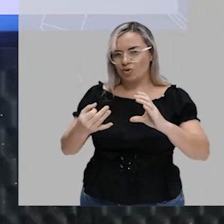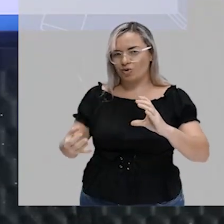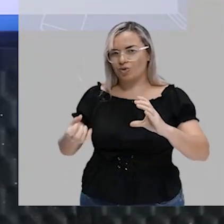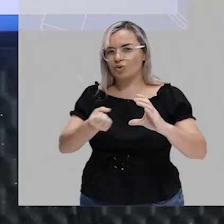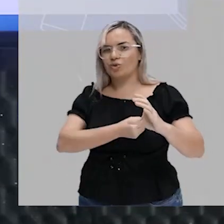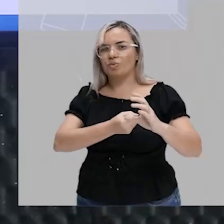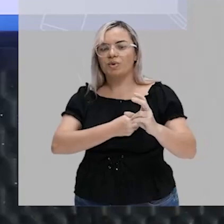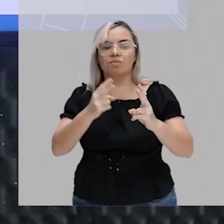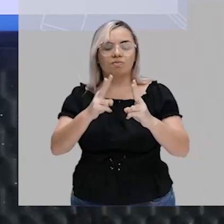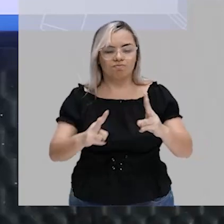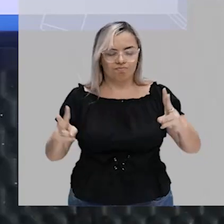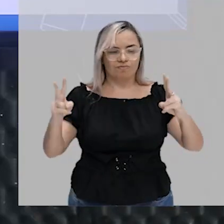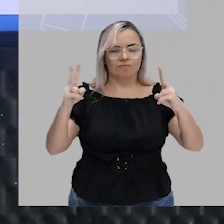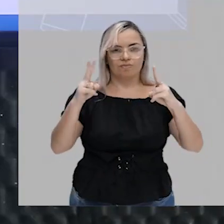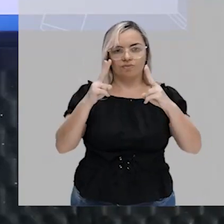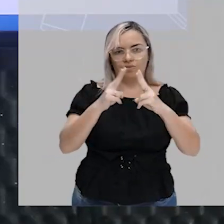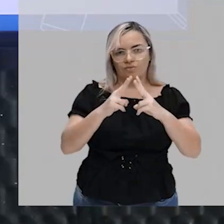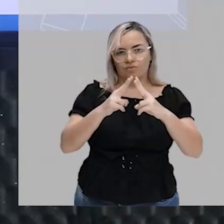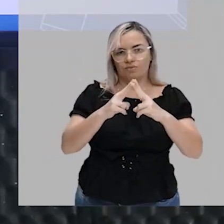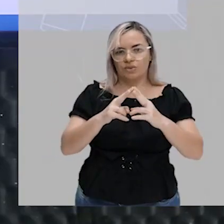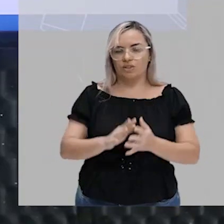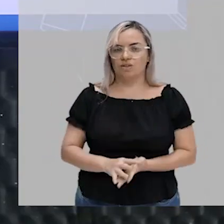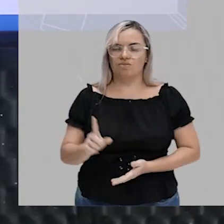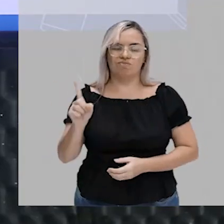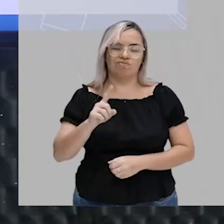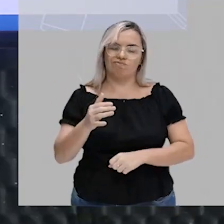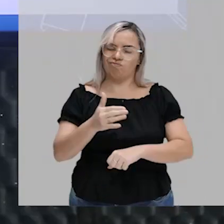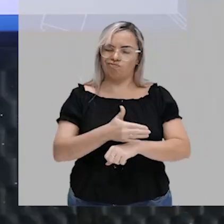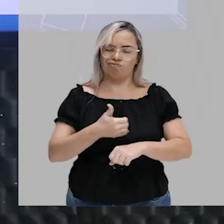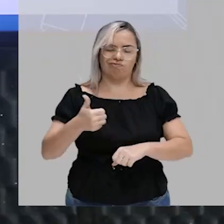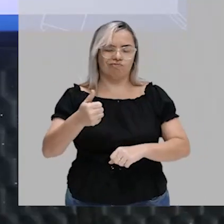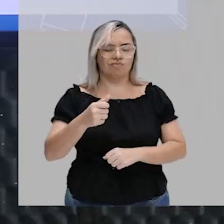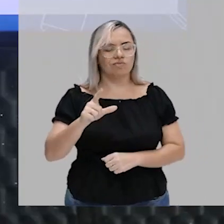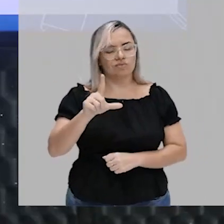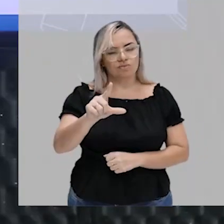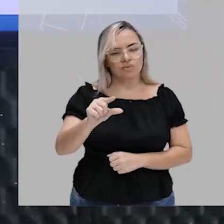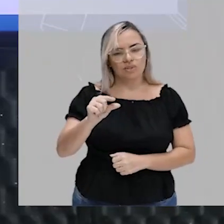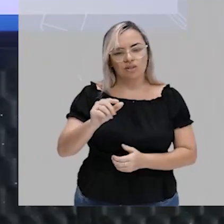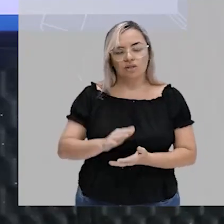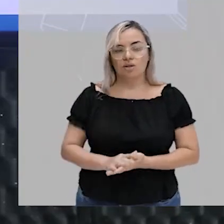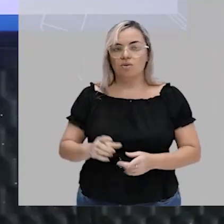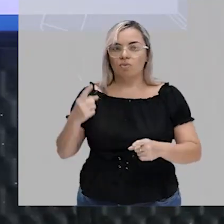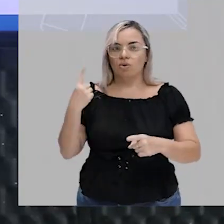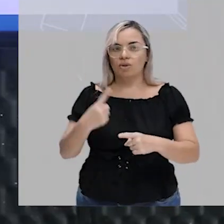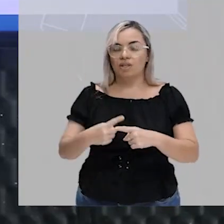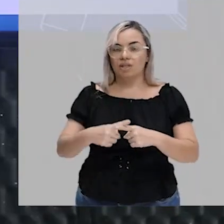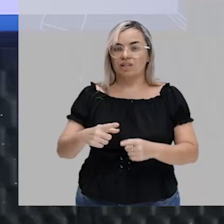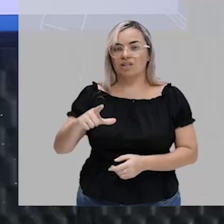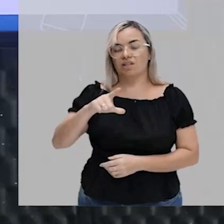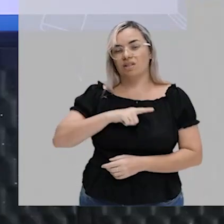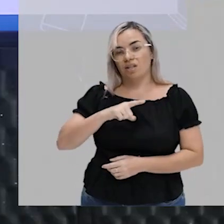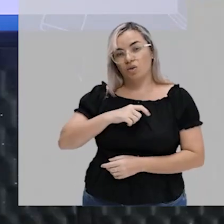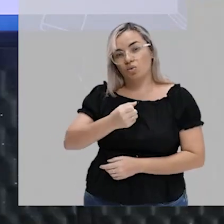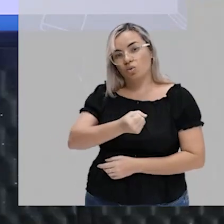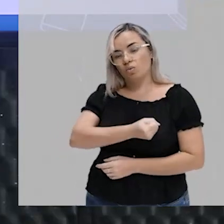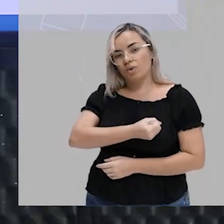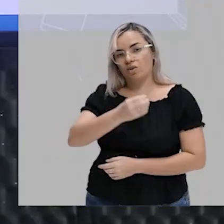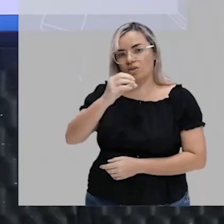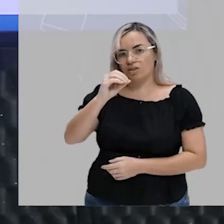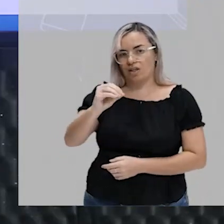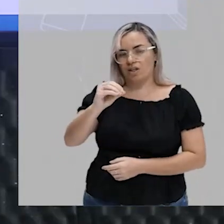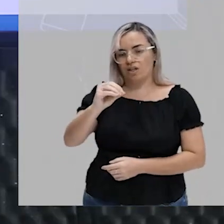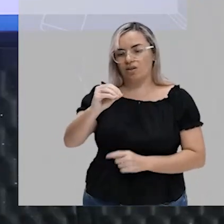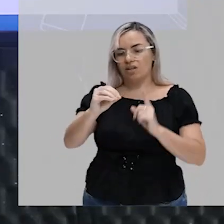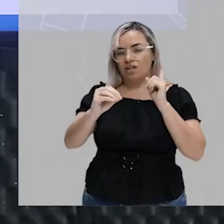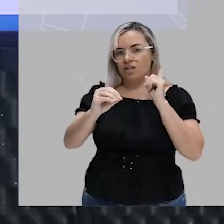vou te adiantar que essa não é a melhor opção. Por quê? Justamente porque tem um 0 aqui, 0 não é par, tá? 0 não